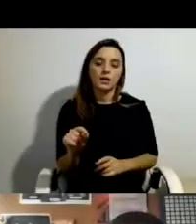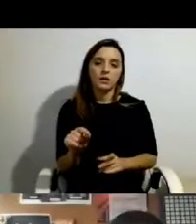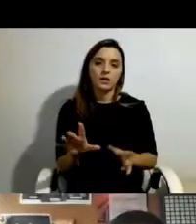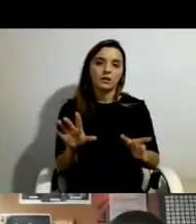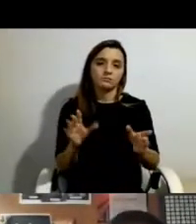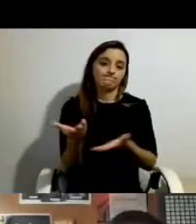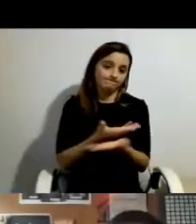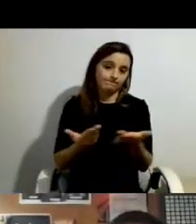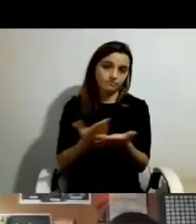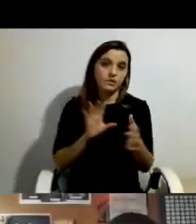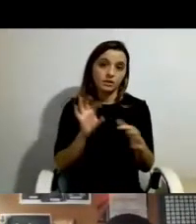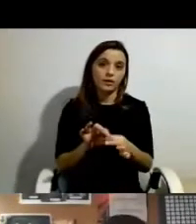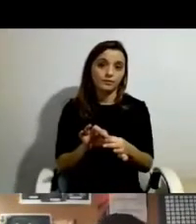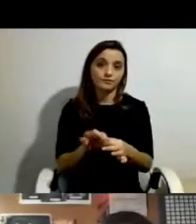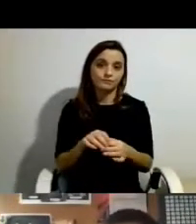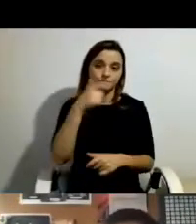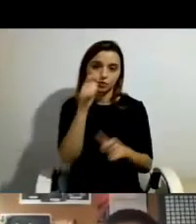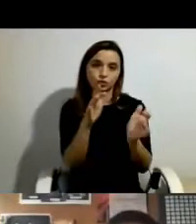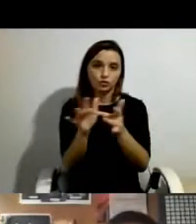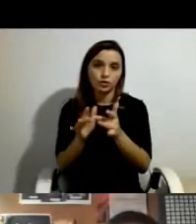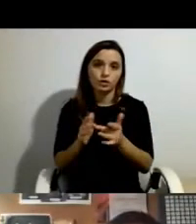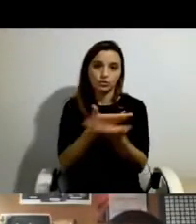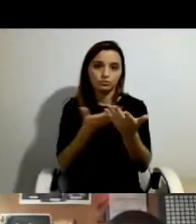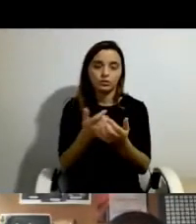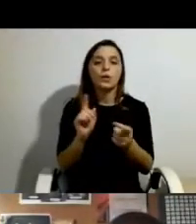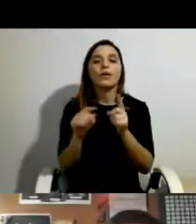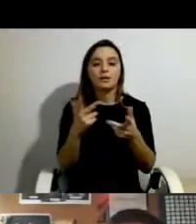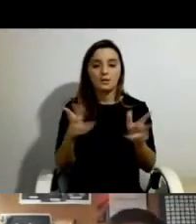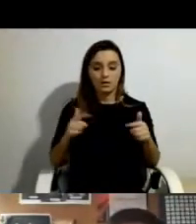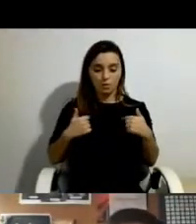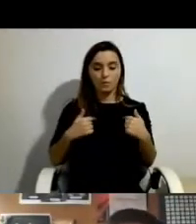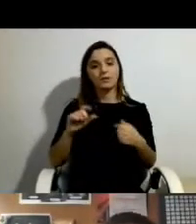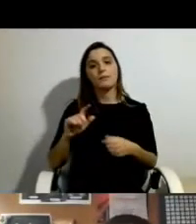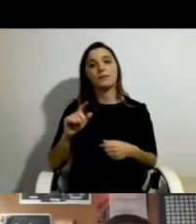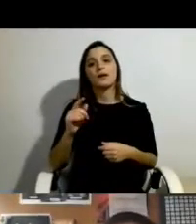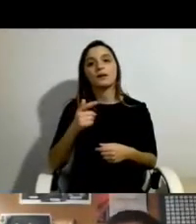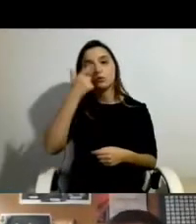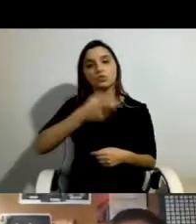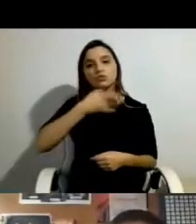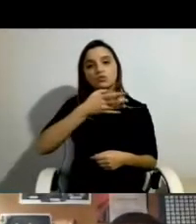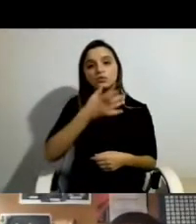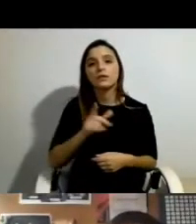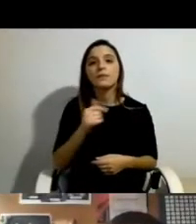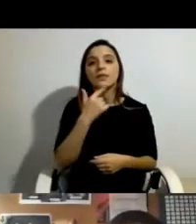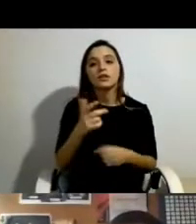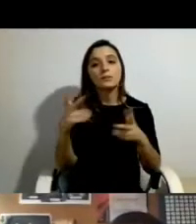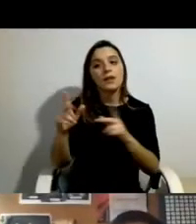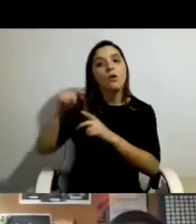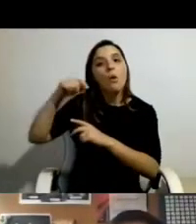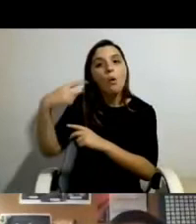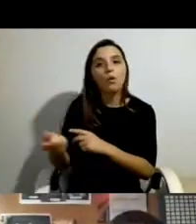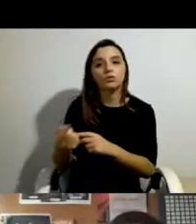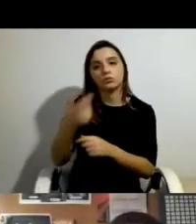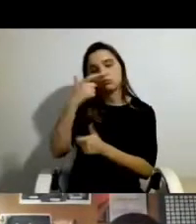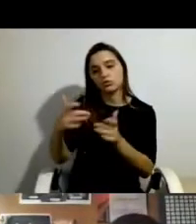e, portanto, isto implica liberdade para o próprio e implica também no discurso das pessoas liberdade para os outros com quem elas se